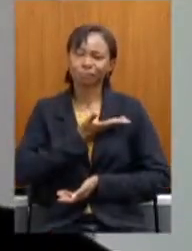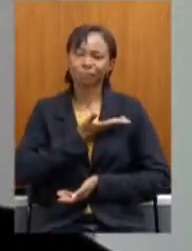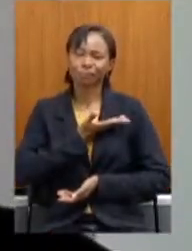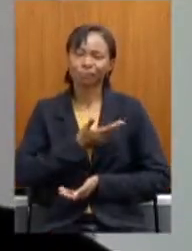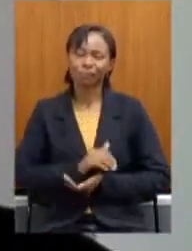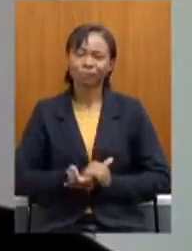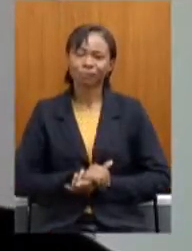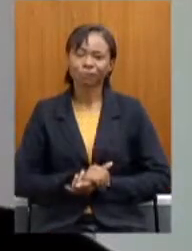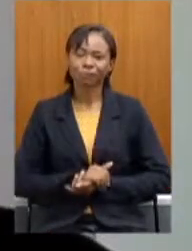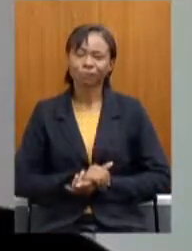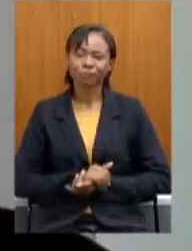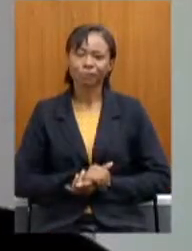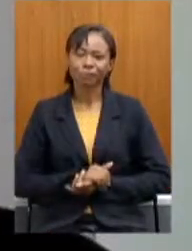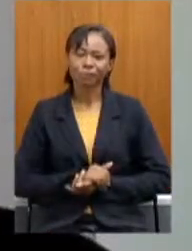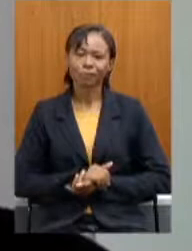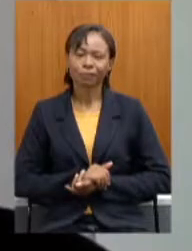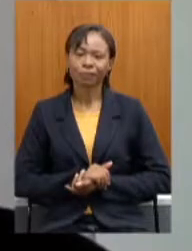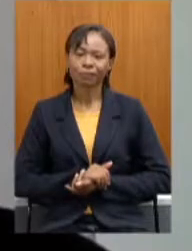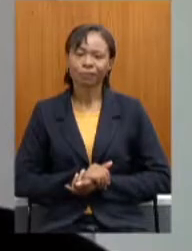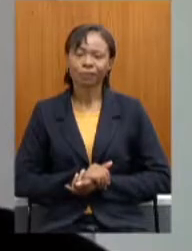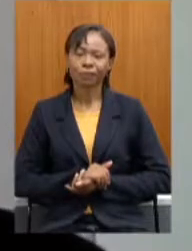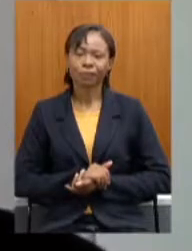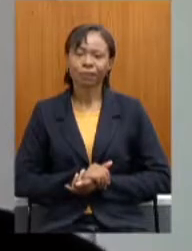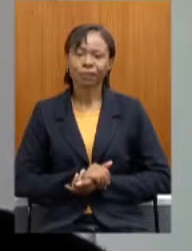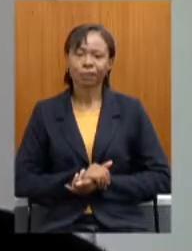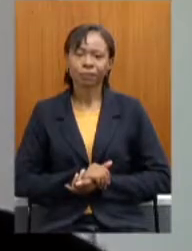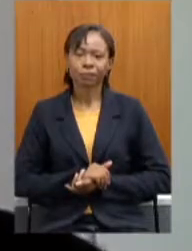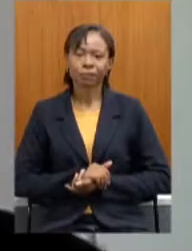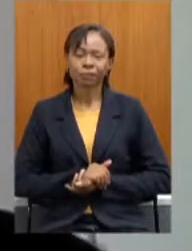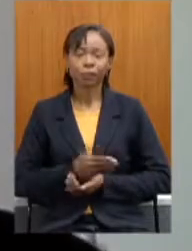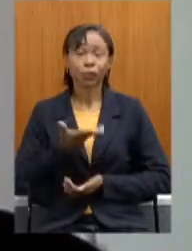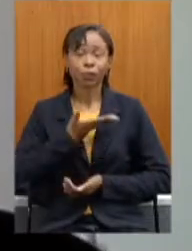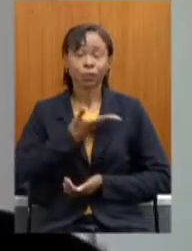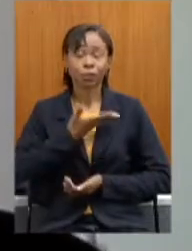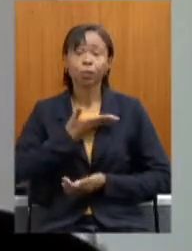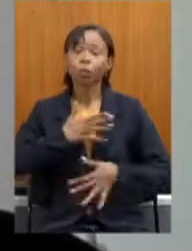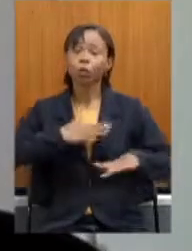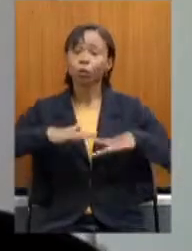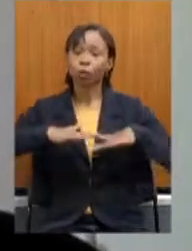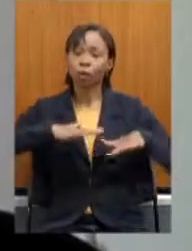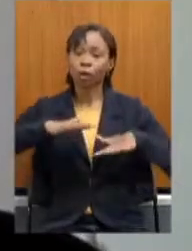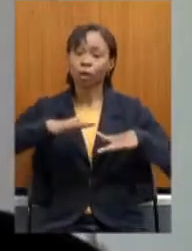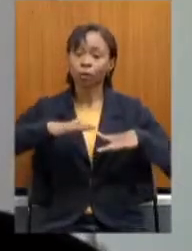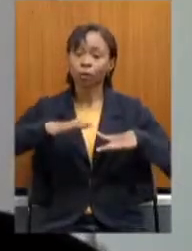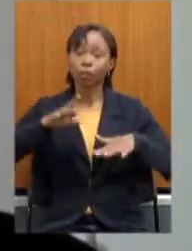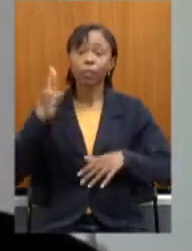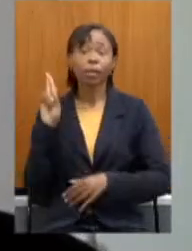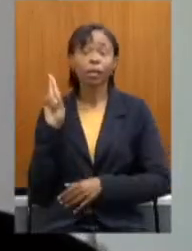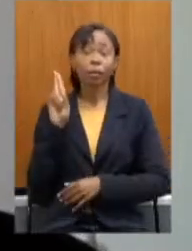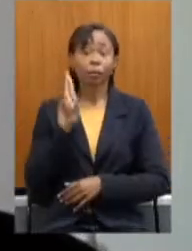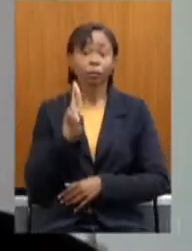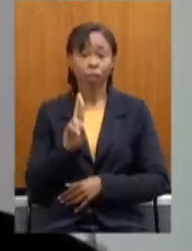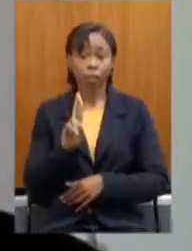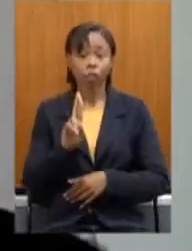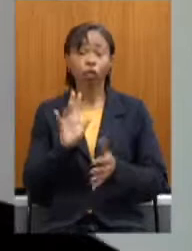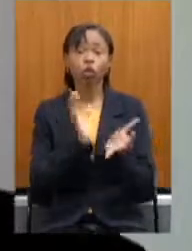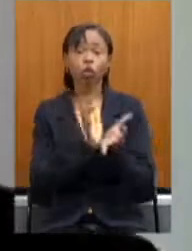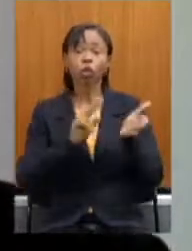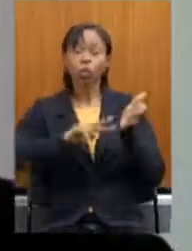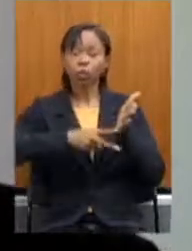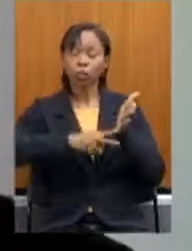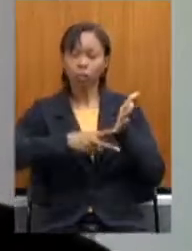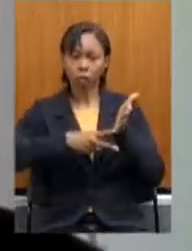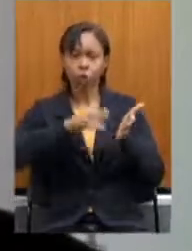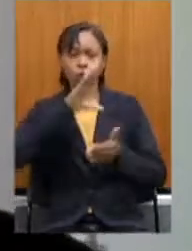do movimento das representações sindicais dos servidores